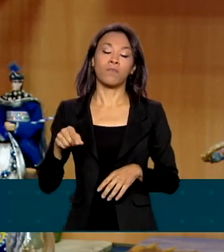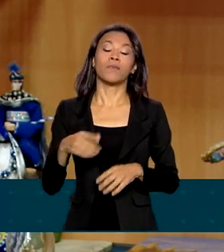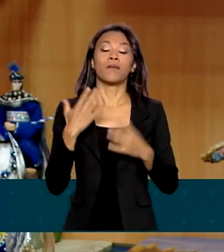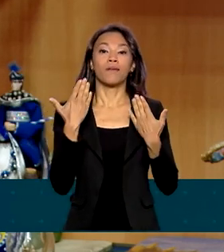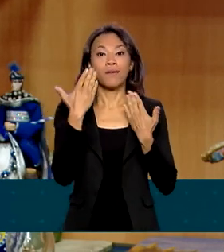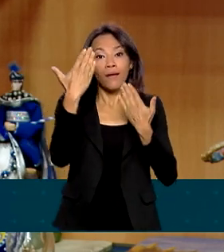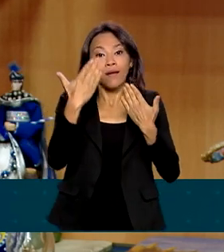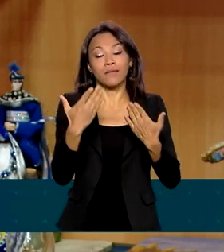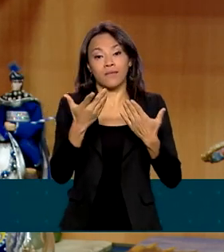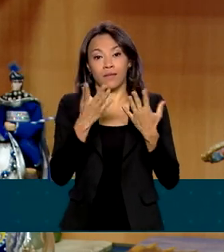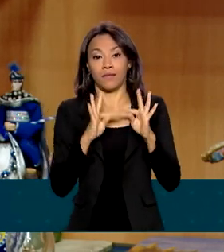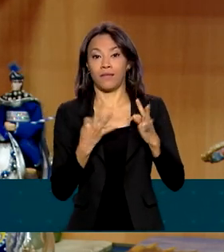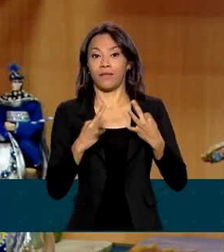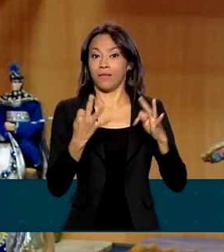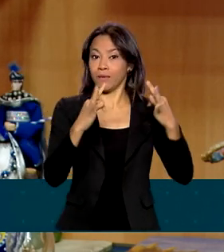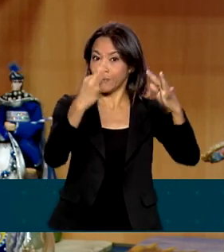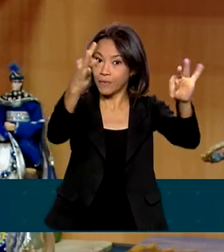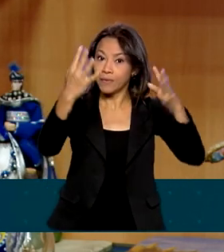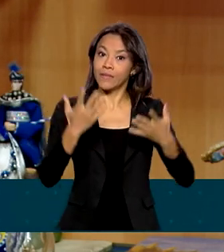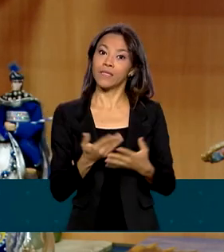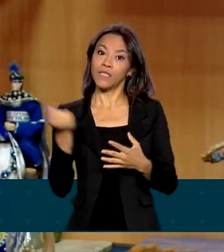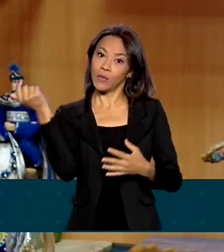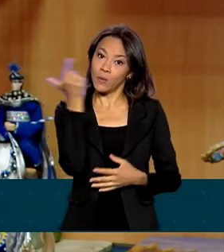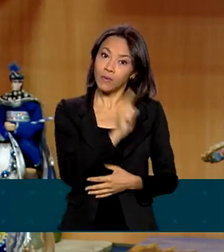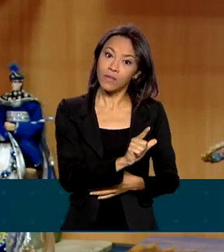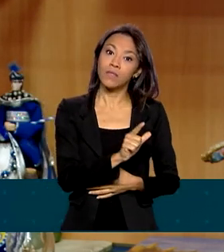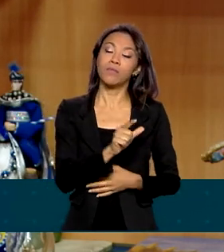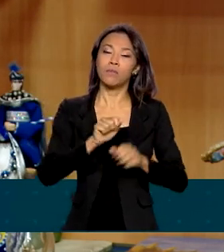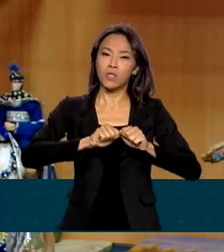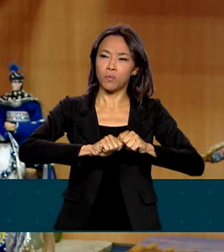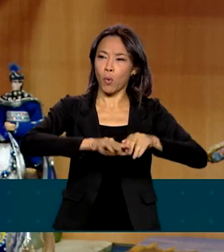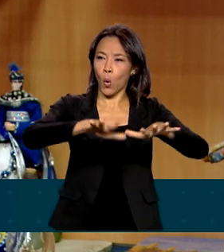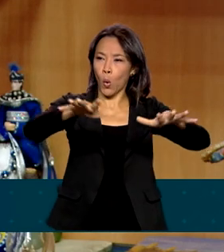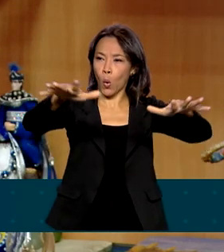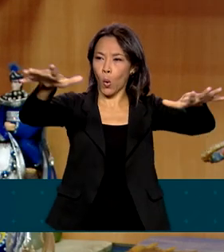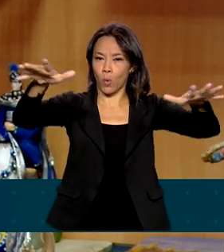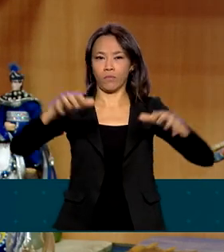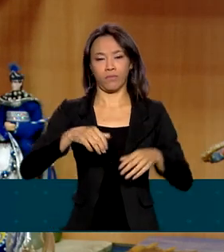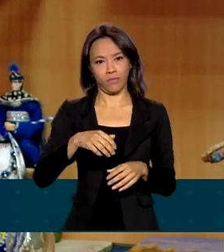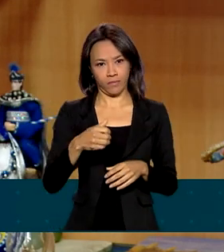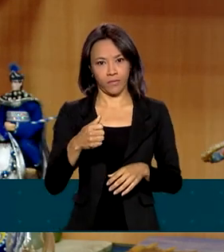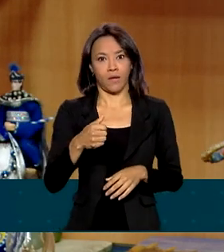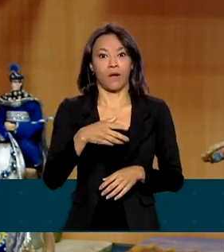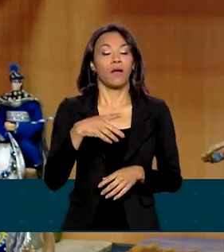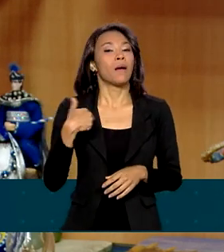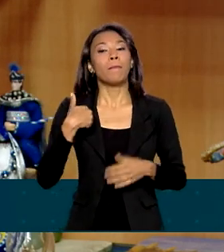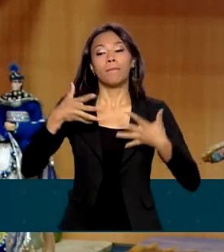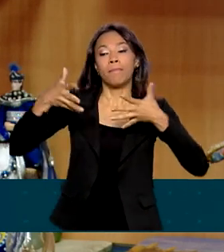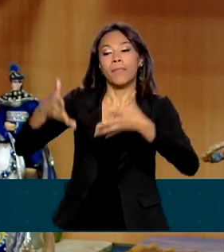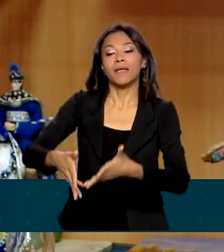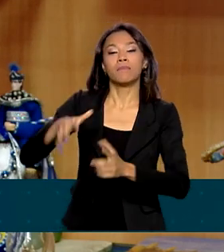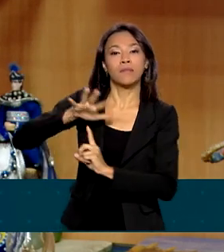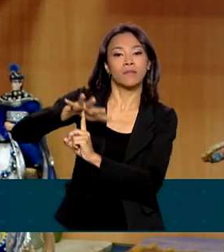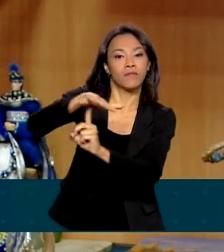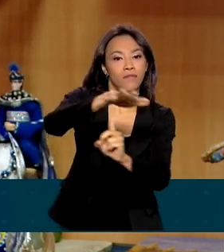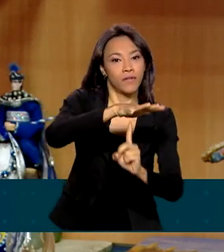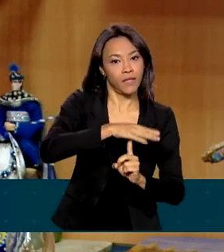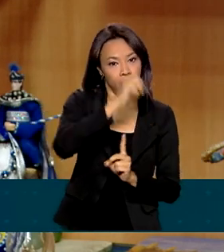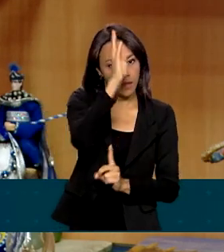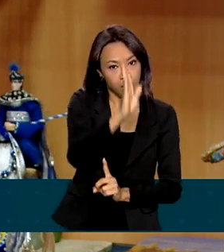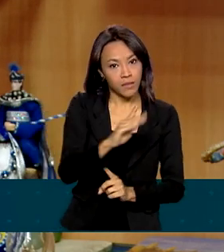internet, às redes sociais, a gente está conseguindo capilarizar isso através das nossas participações em feiras, em eventos internacionais,